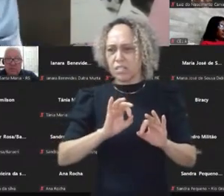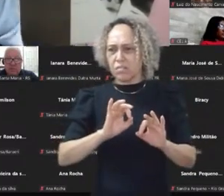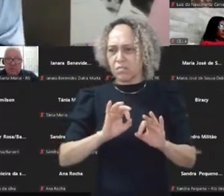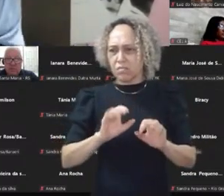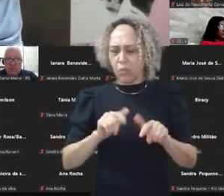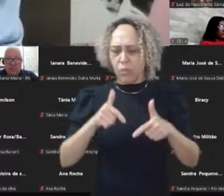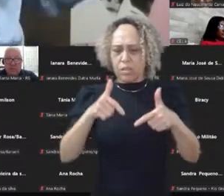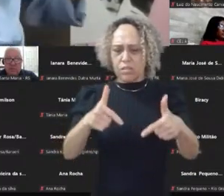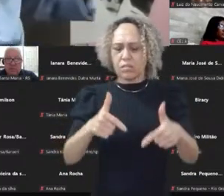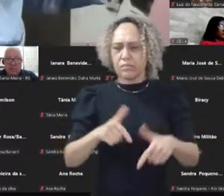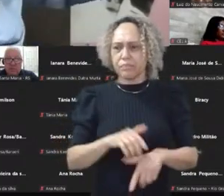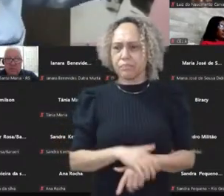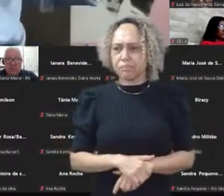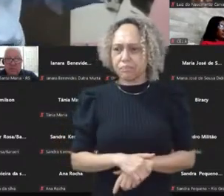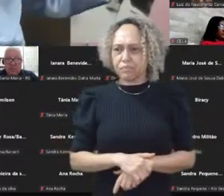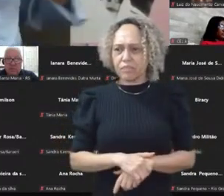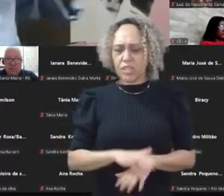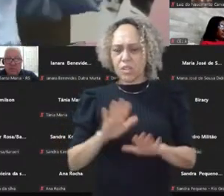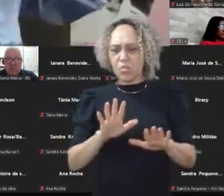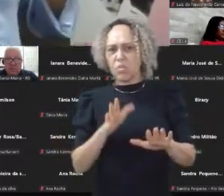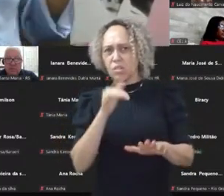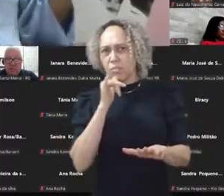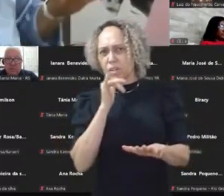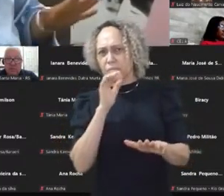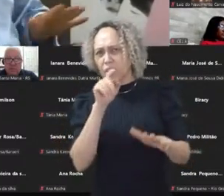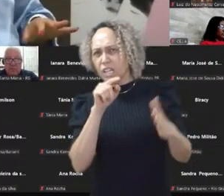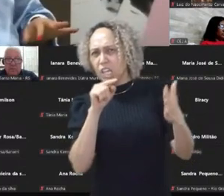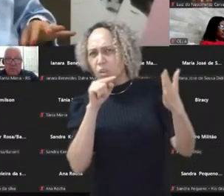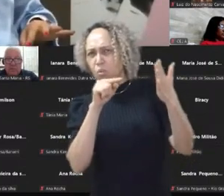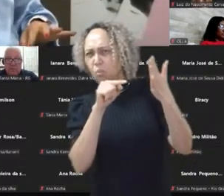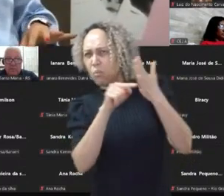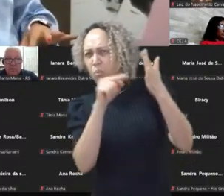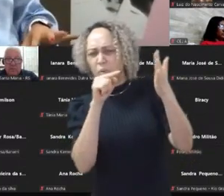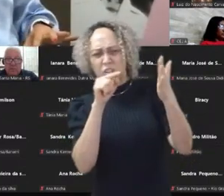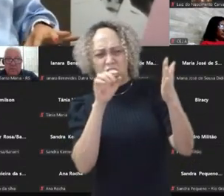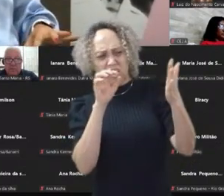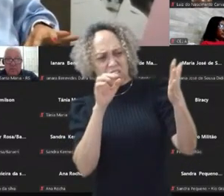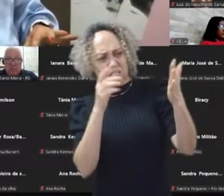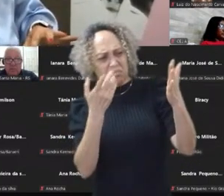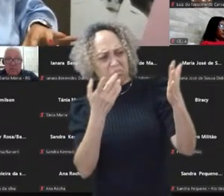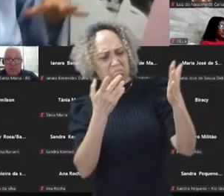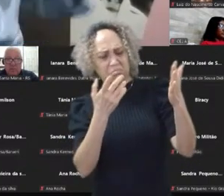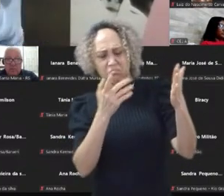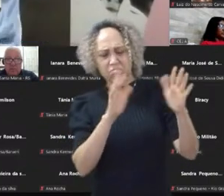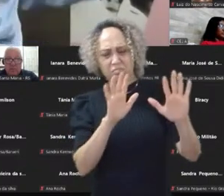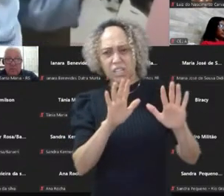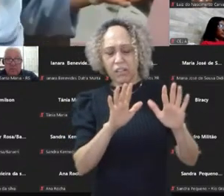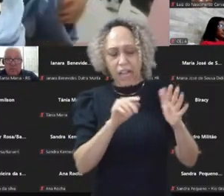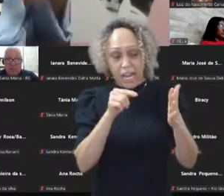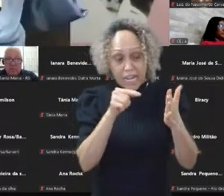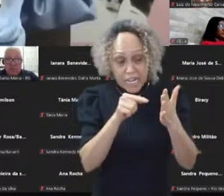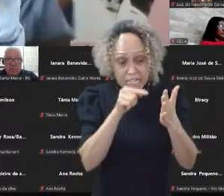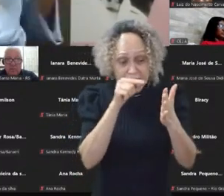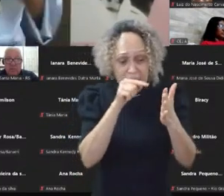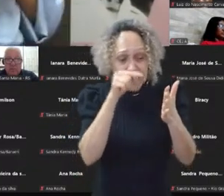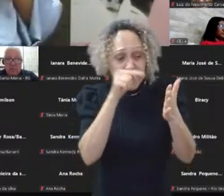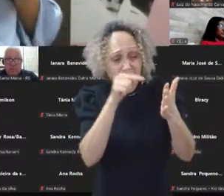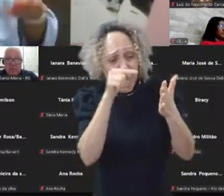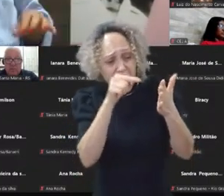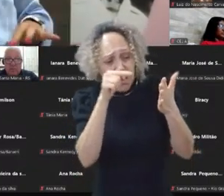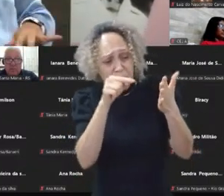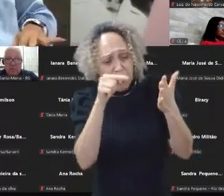a existência dele ali que se conecta com outros, sendo que é isso também. E há redes descentralizadas,